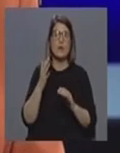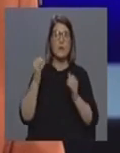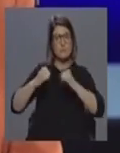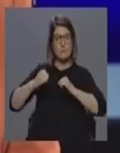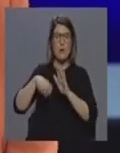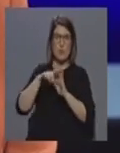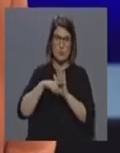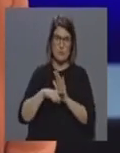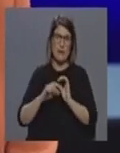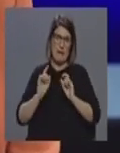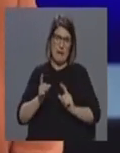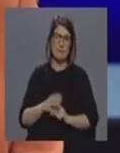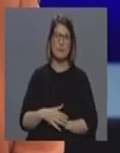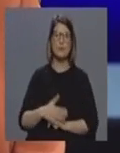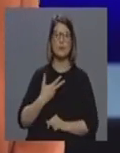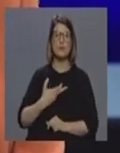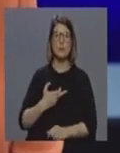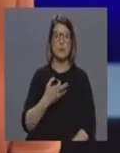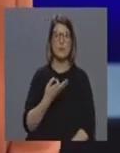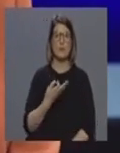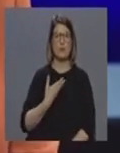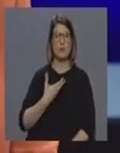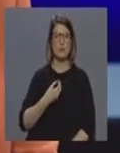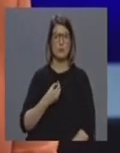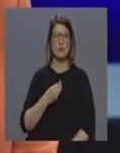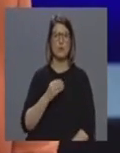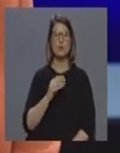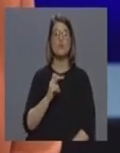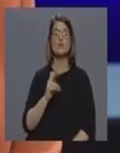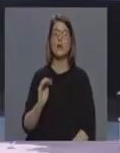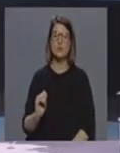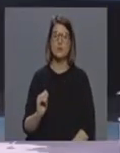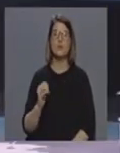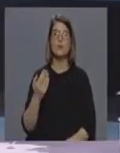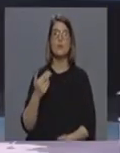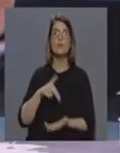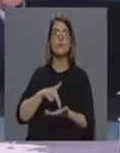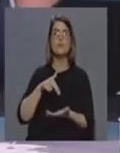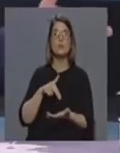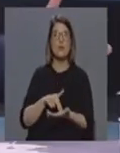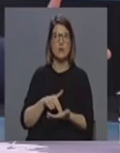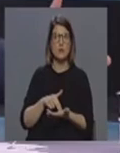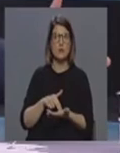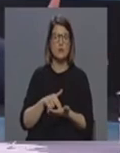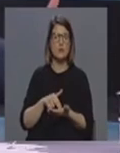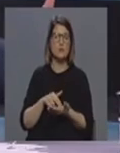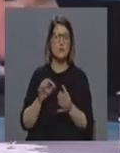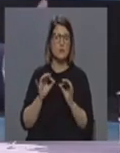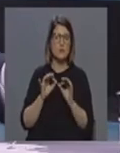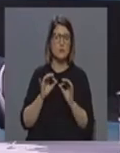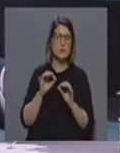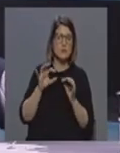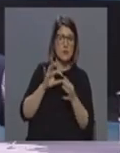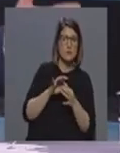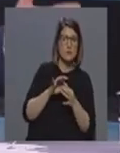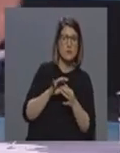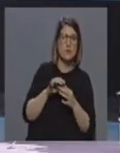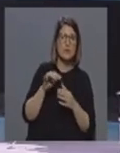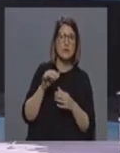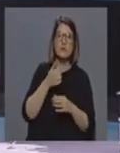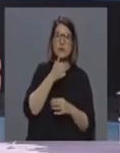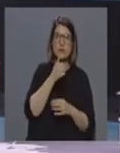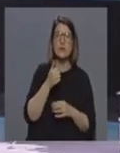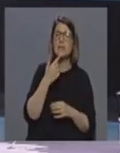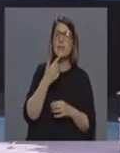Doutor Pedro Soares, qual é a posição da ordem dos enfermeiros em relação a esta questão? Foi falado aqui, pelo doutor Isabel Cássio, a questão dos